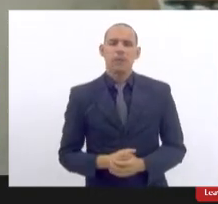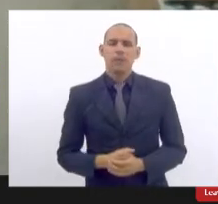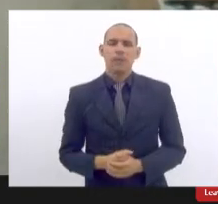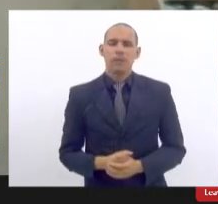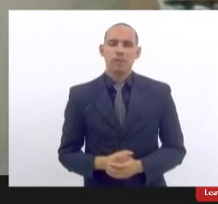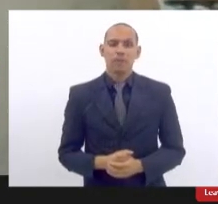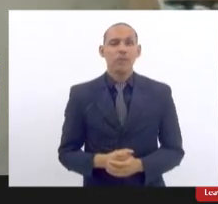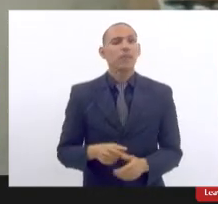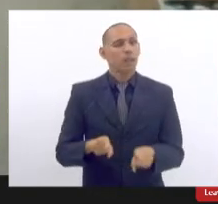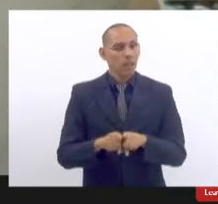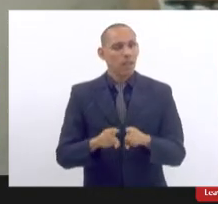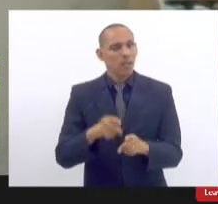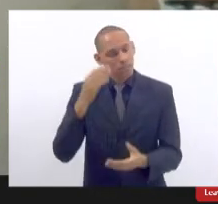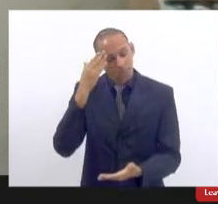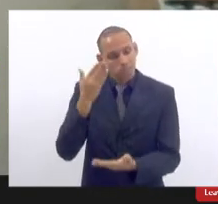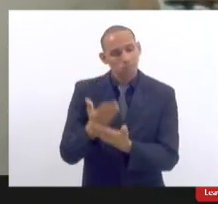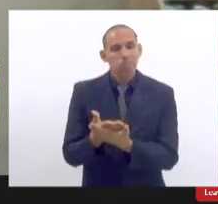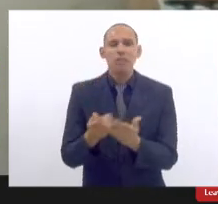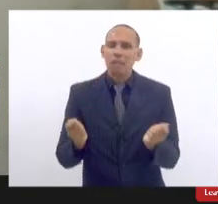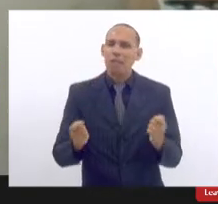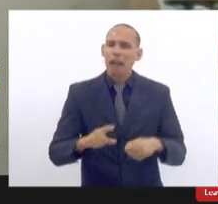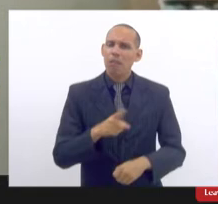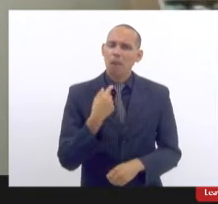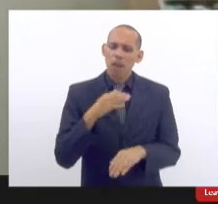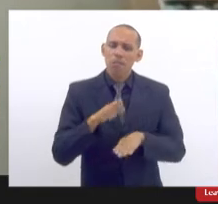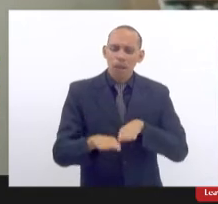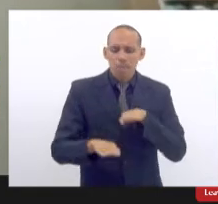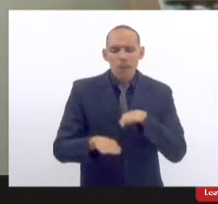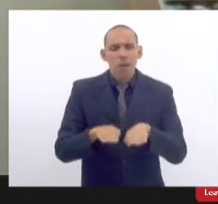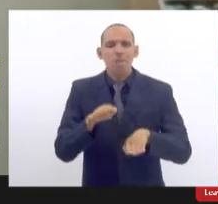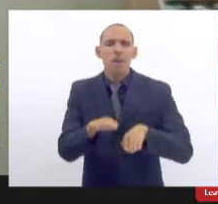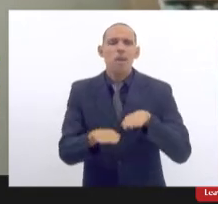acredito que também é um grande passo para a gente poder fazer